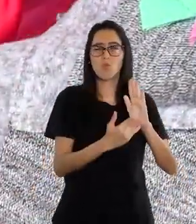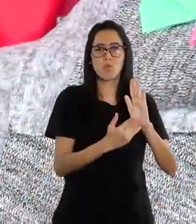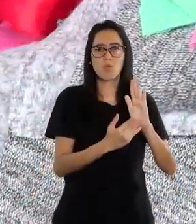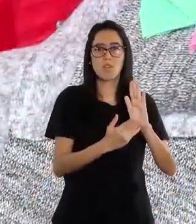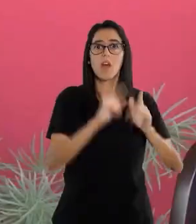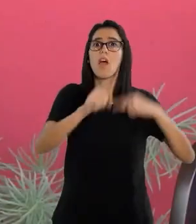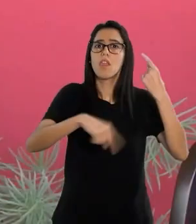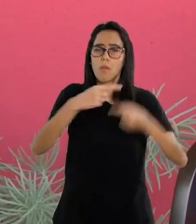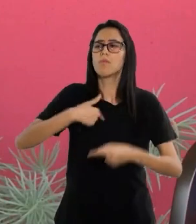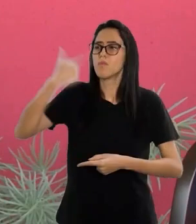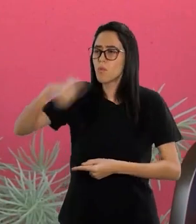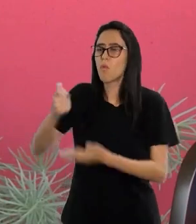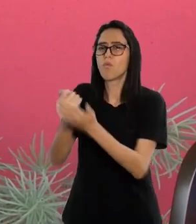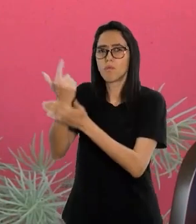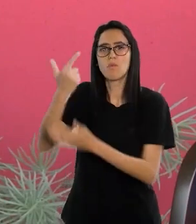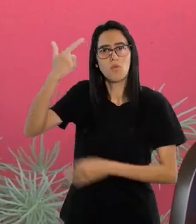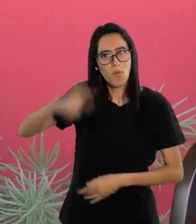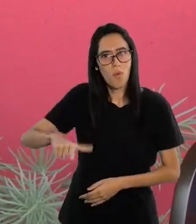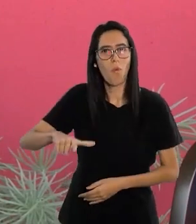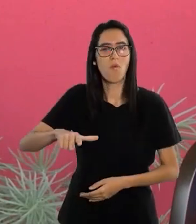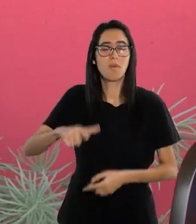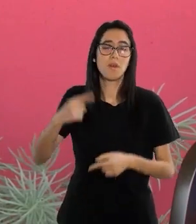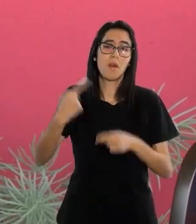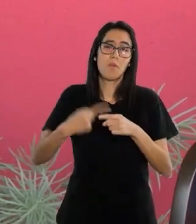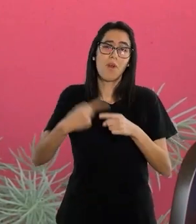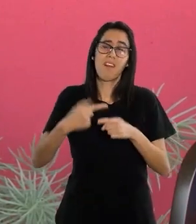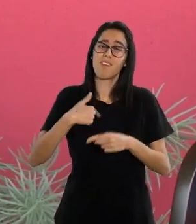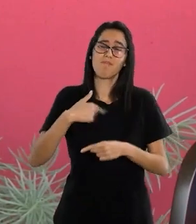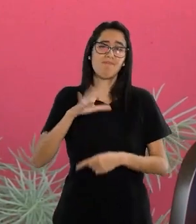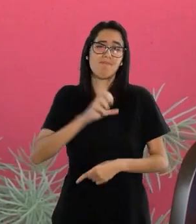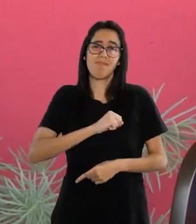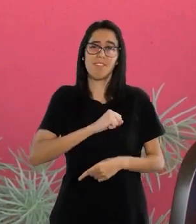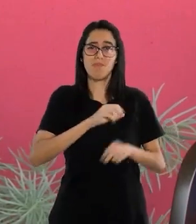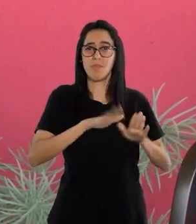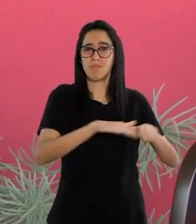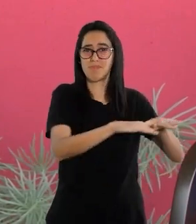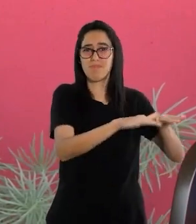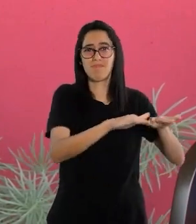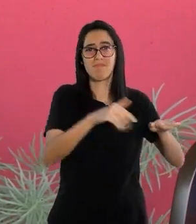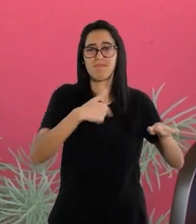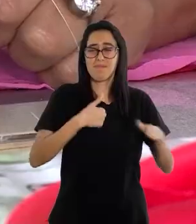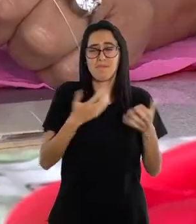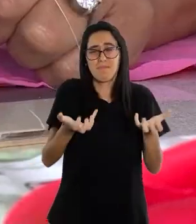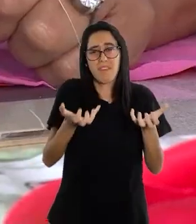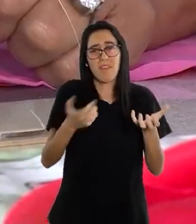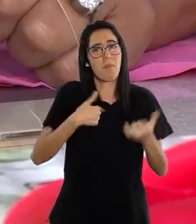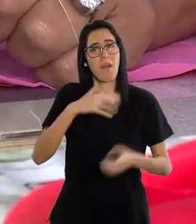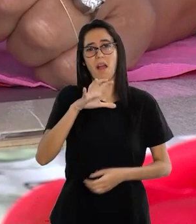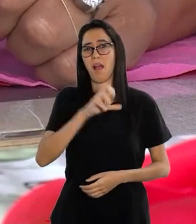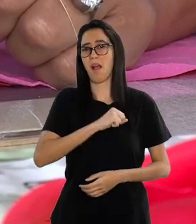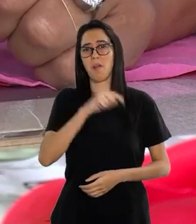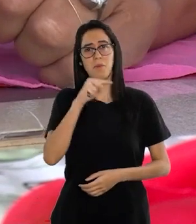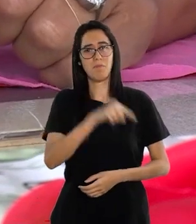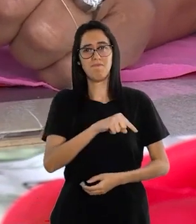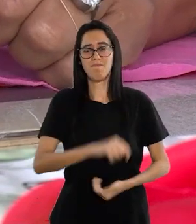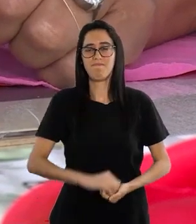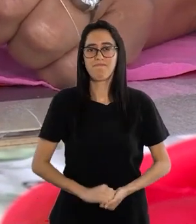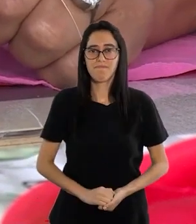Chegou aqui, eu arrumei tudo de novo. Porque eu tenho que costurar. Eu amo o eu faço.